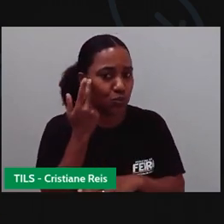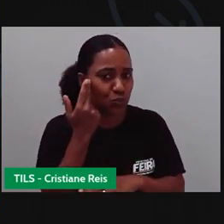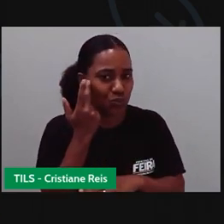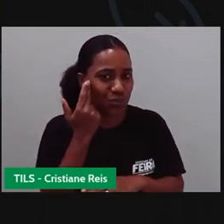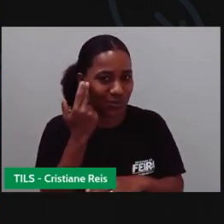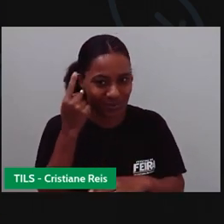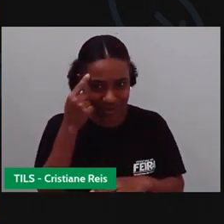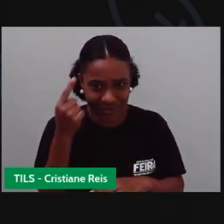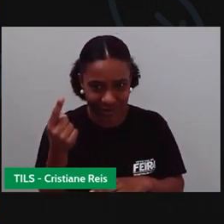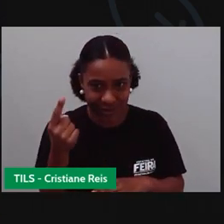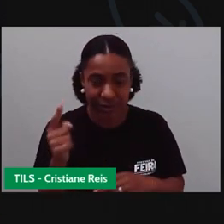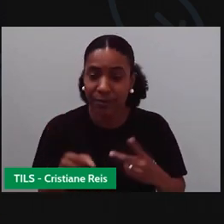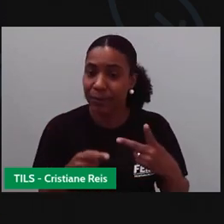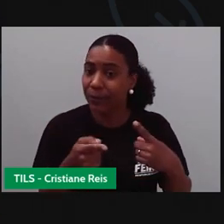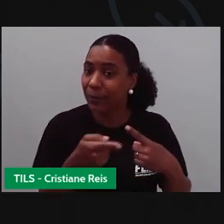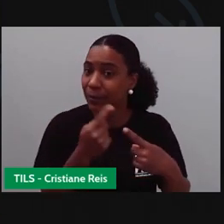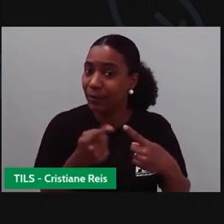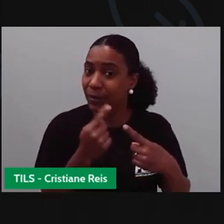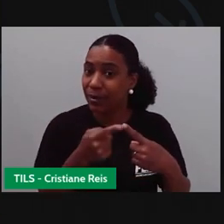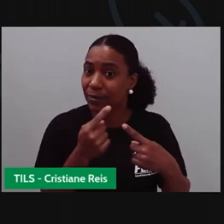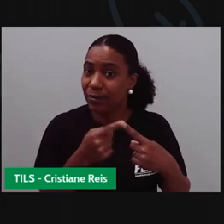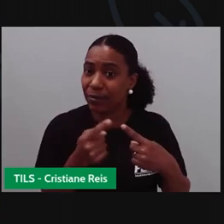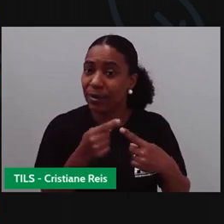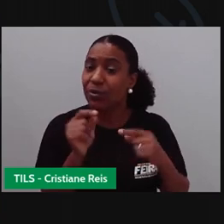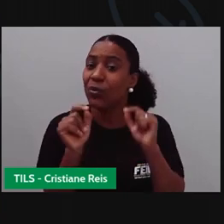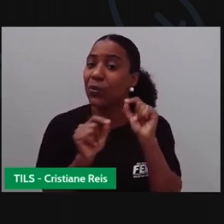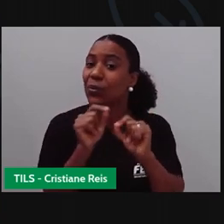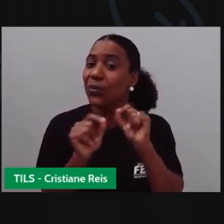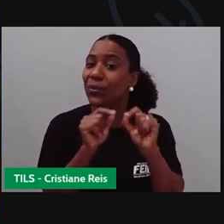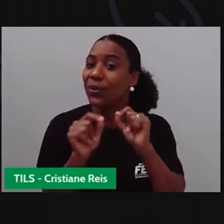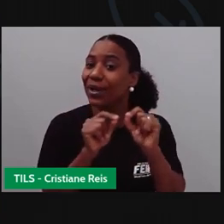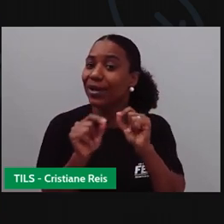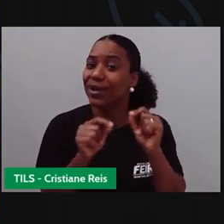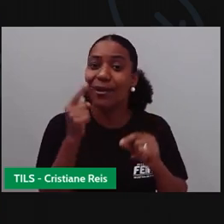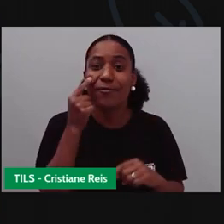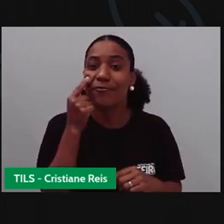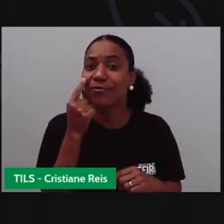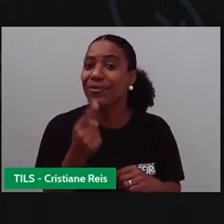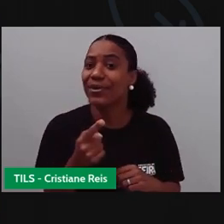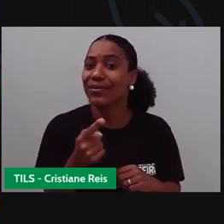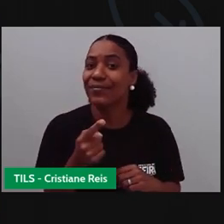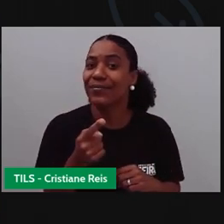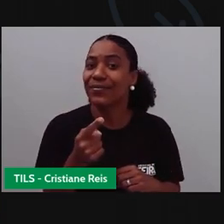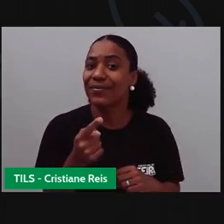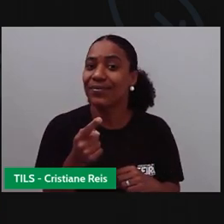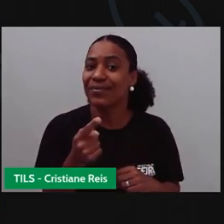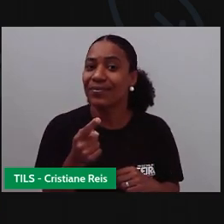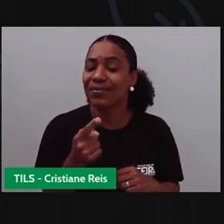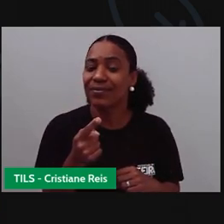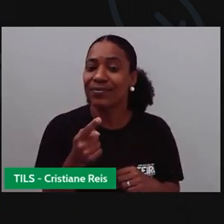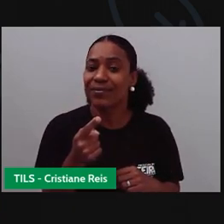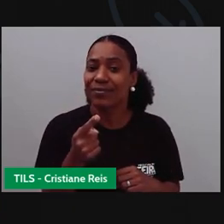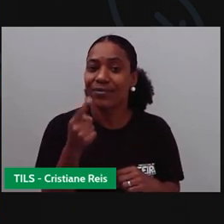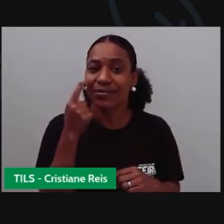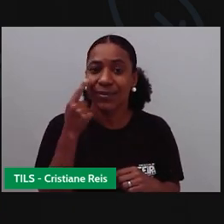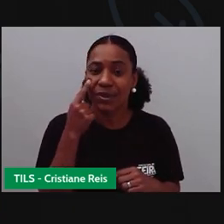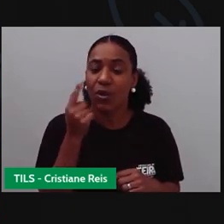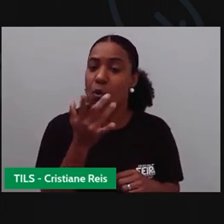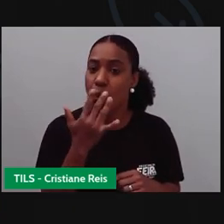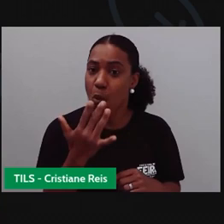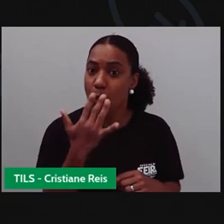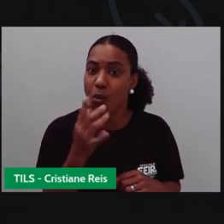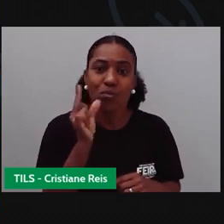que a gente faz primeiro, não é isso? A gente vai o quê? Ó, ui, desculpa, o lápis está caindo. A gente vai precisar de lápis de